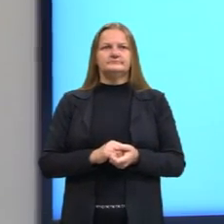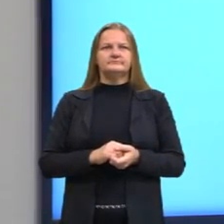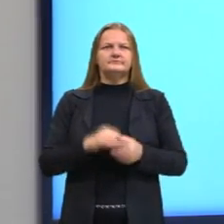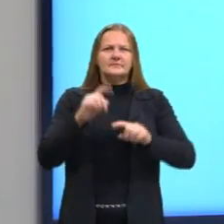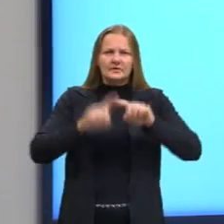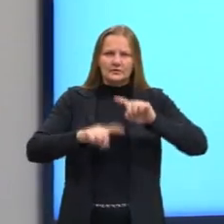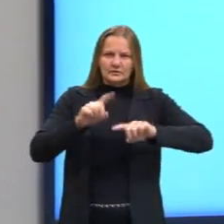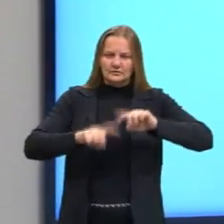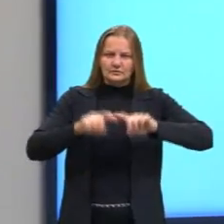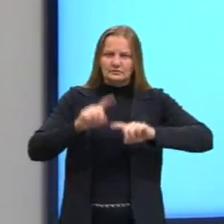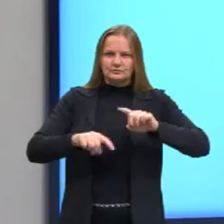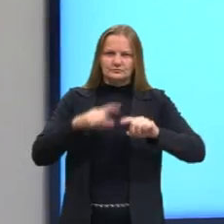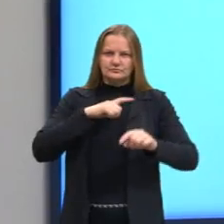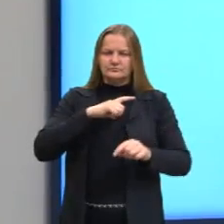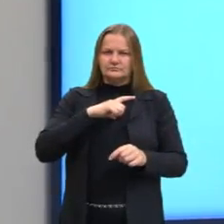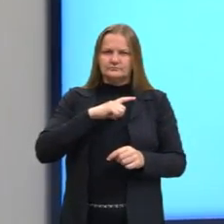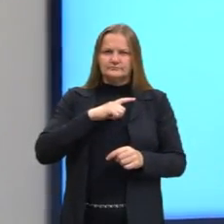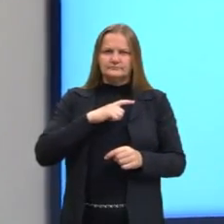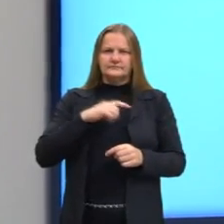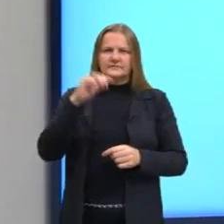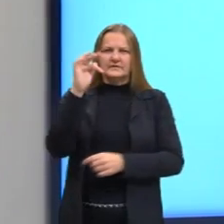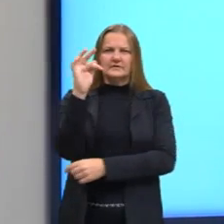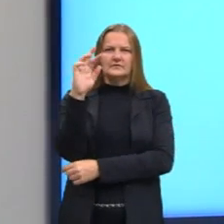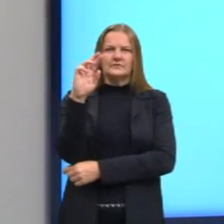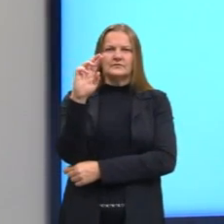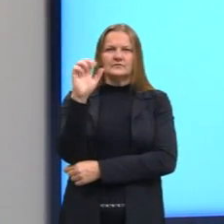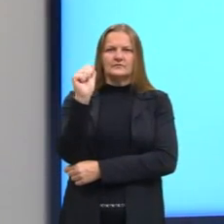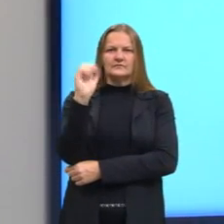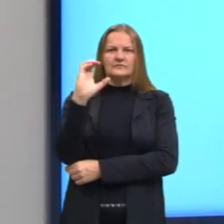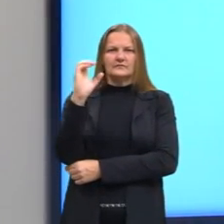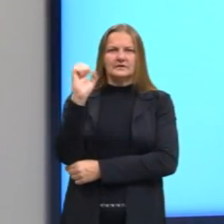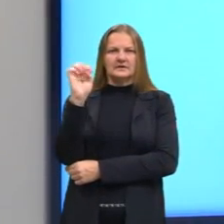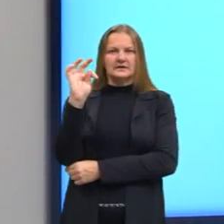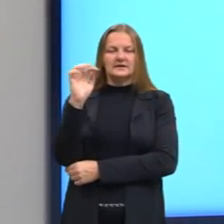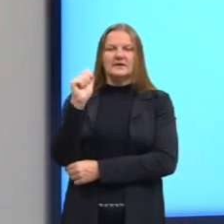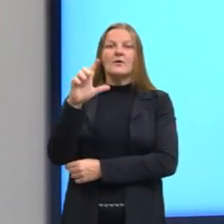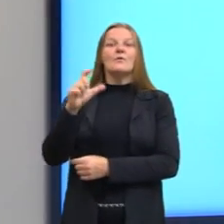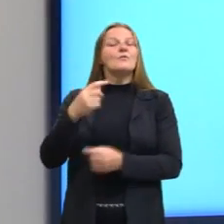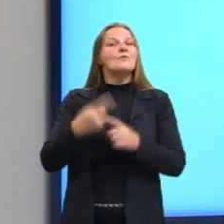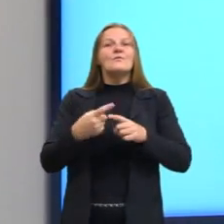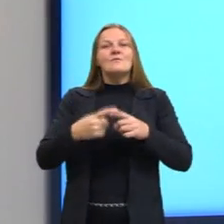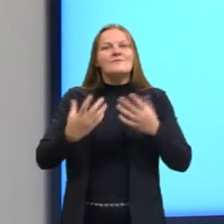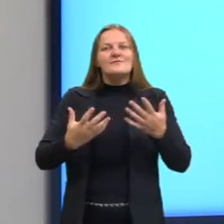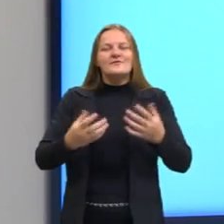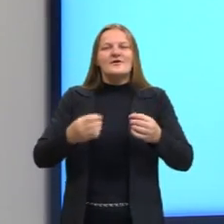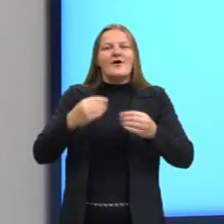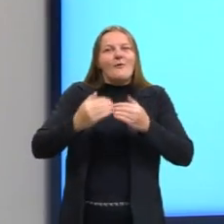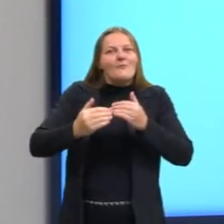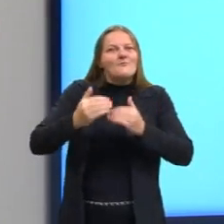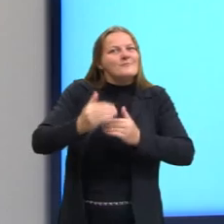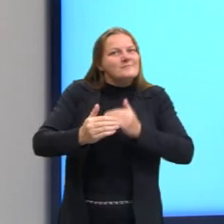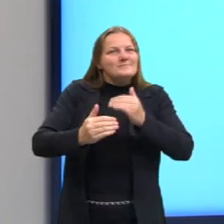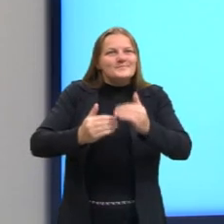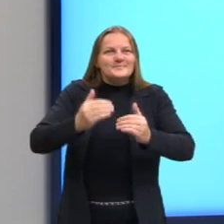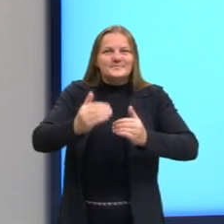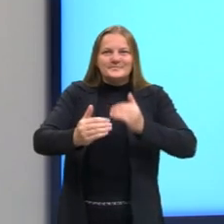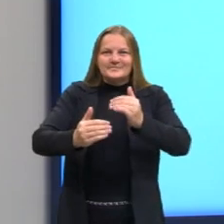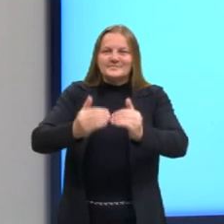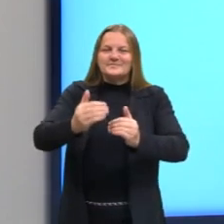elementos, então, dos fractais a partir de alguns passos. E esses passos,